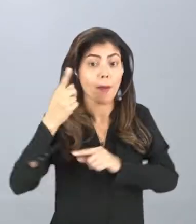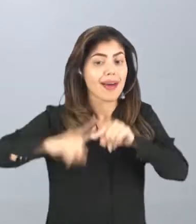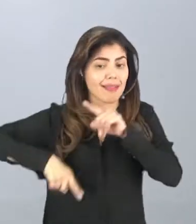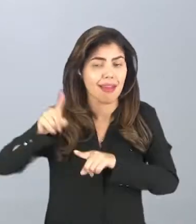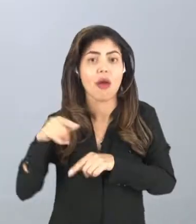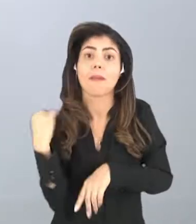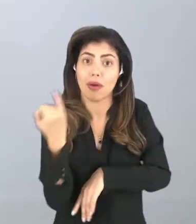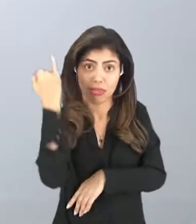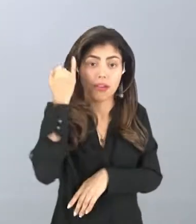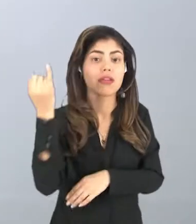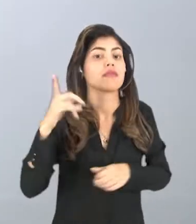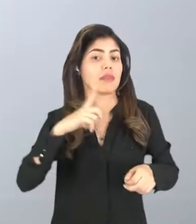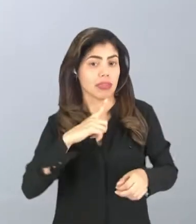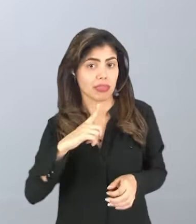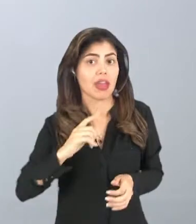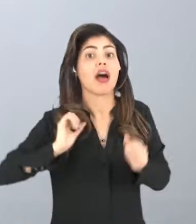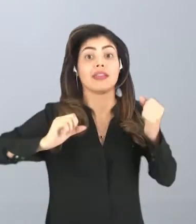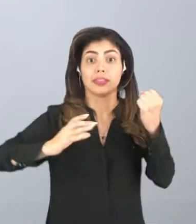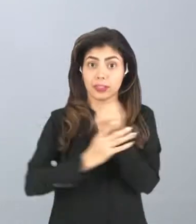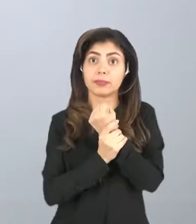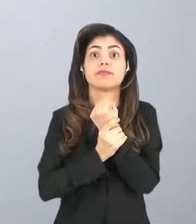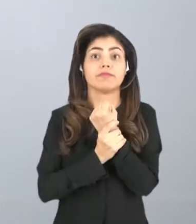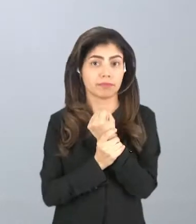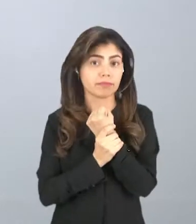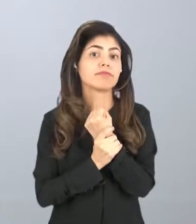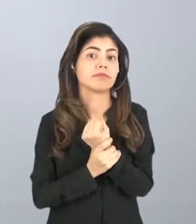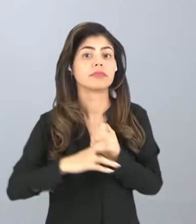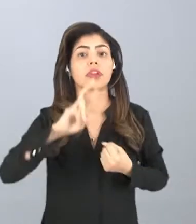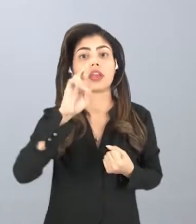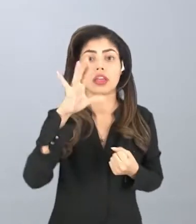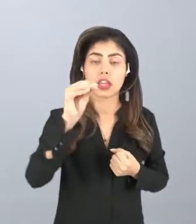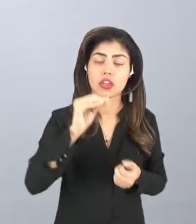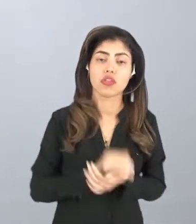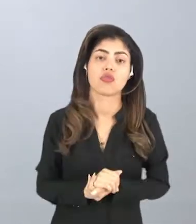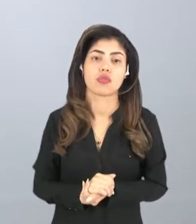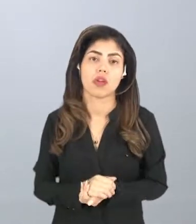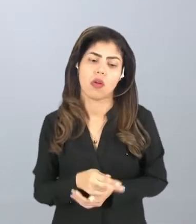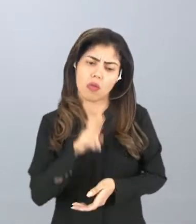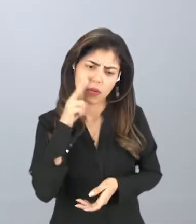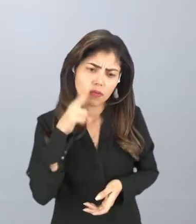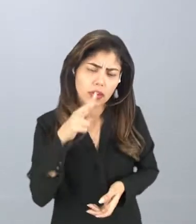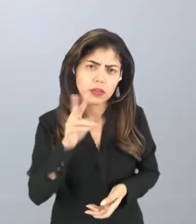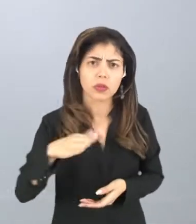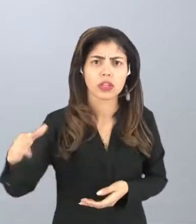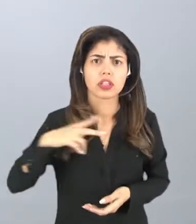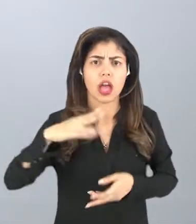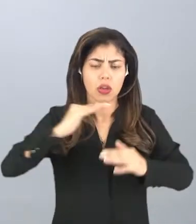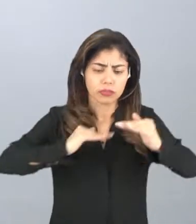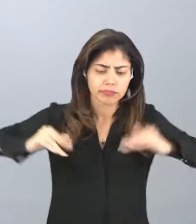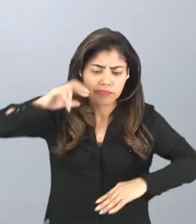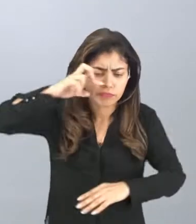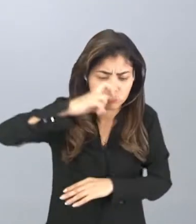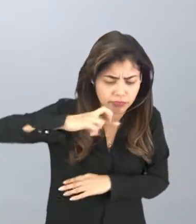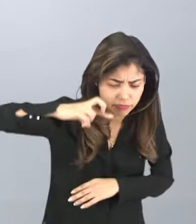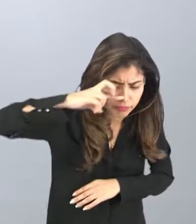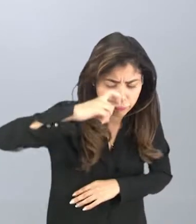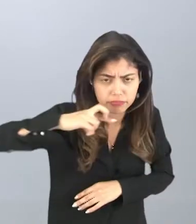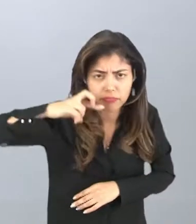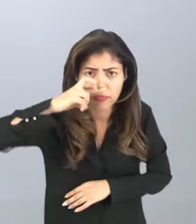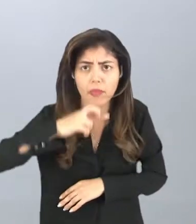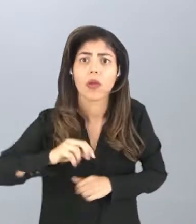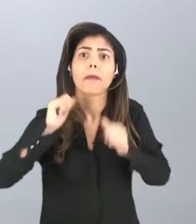para ter aquela segurança. Quando a gente fala de risco calculado, é quando a gente está sobre a supervisão de pessoas